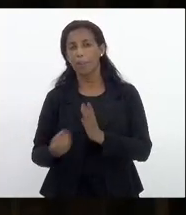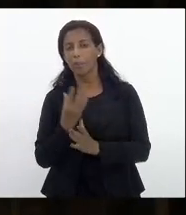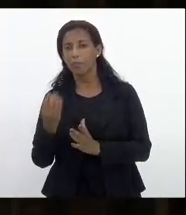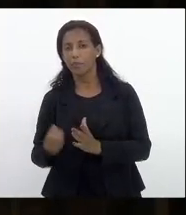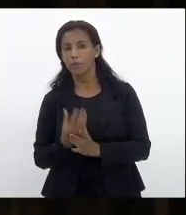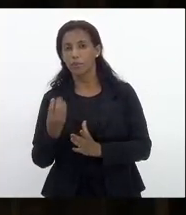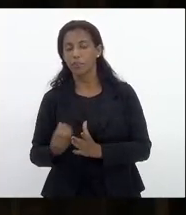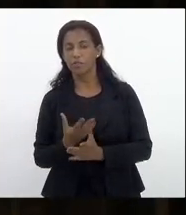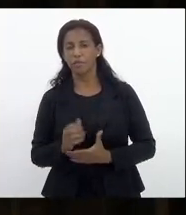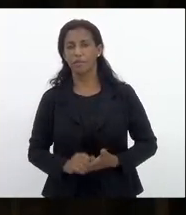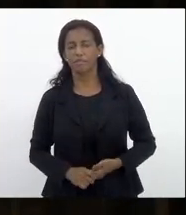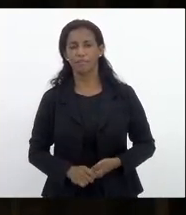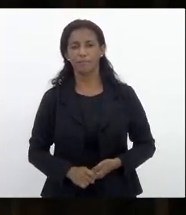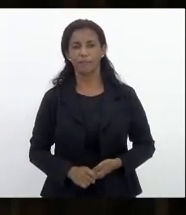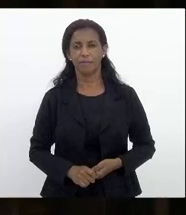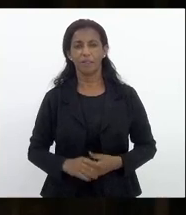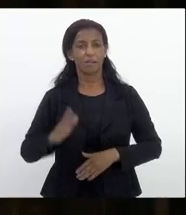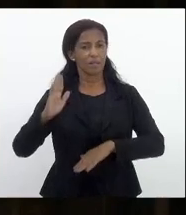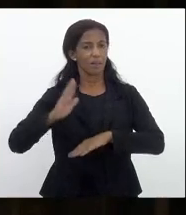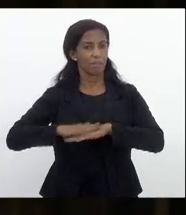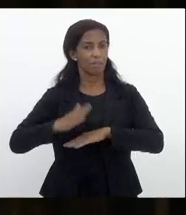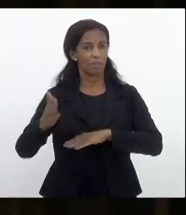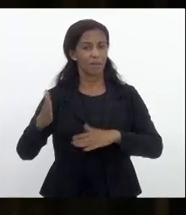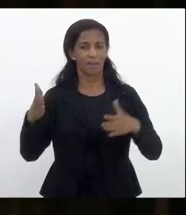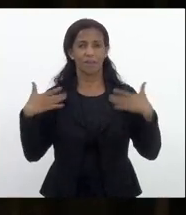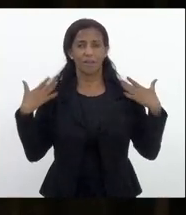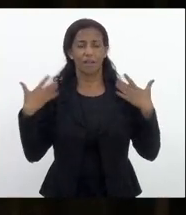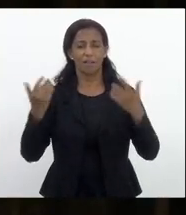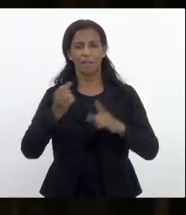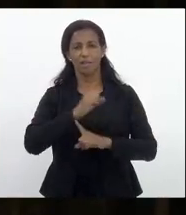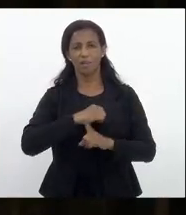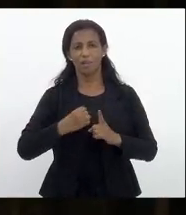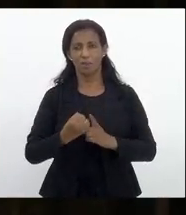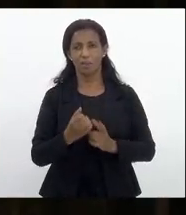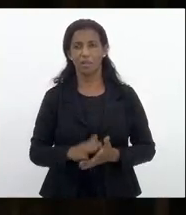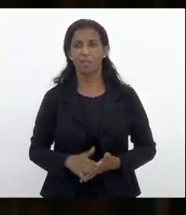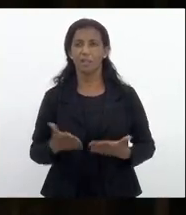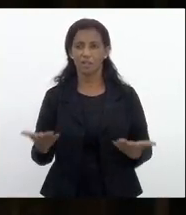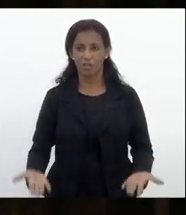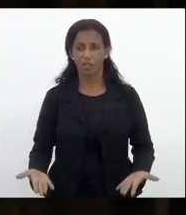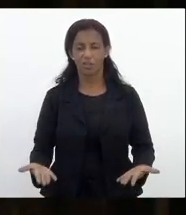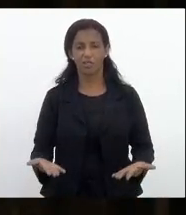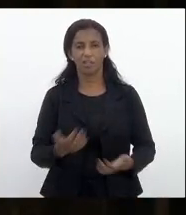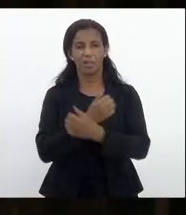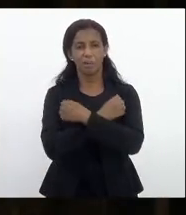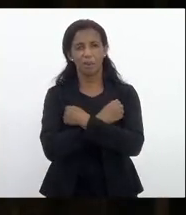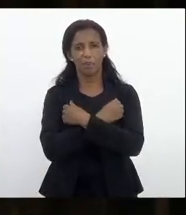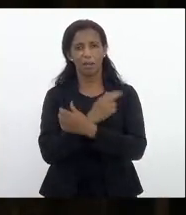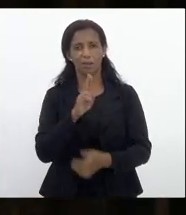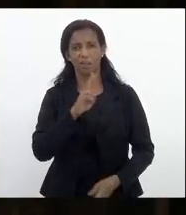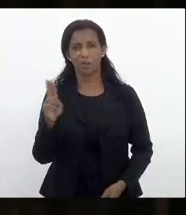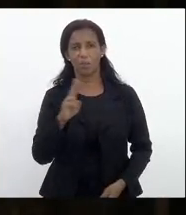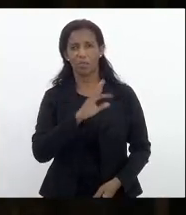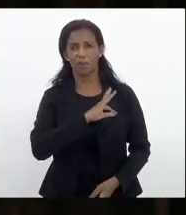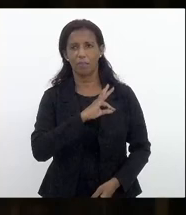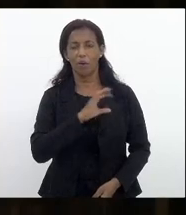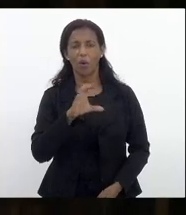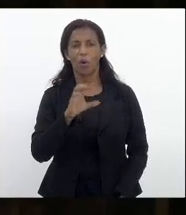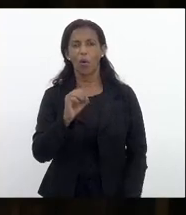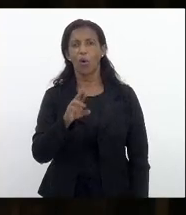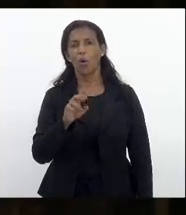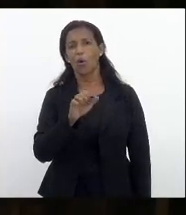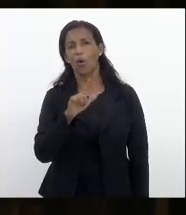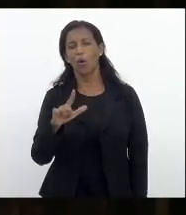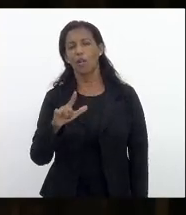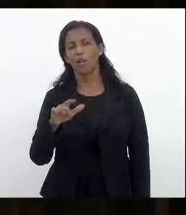e que dará mais ainda alegria à sociedade e deixo aqui também meu abraço em nome da polícia militar ao coronel Salema